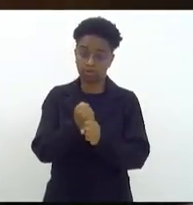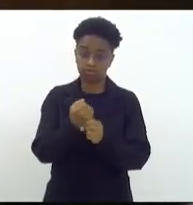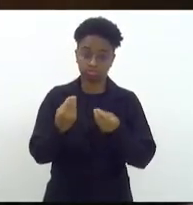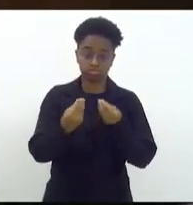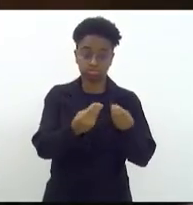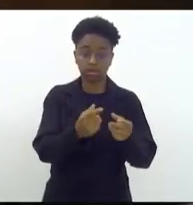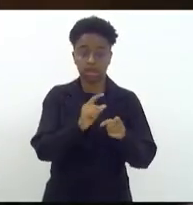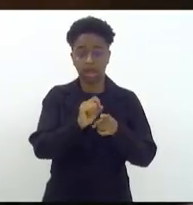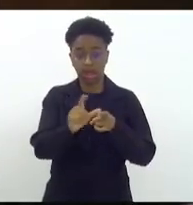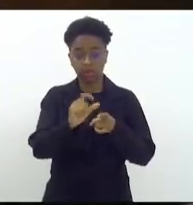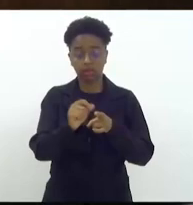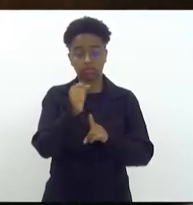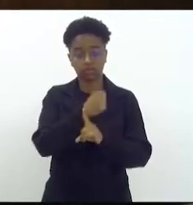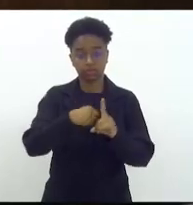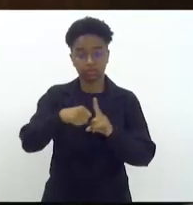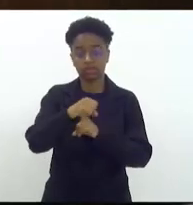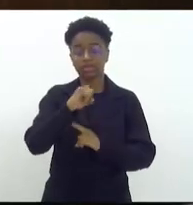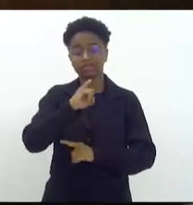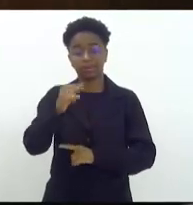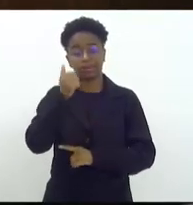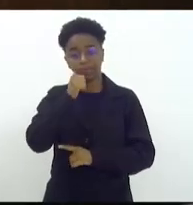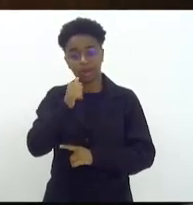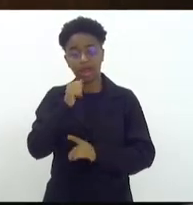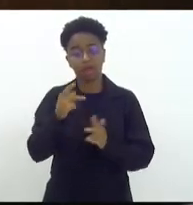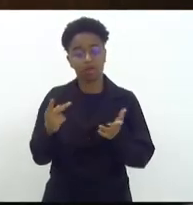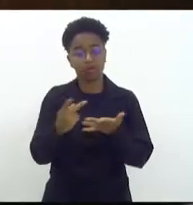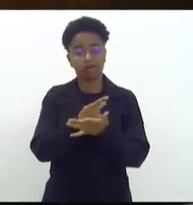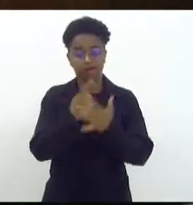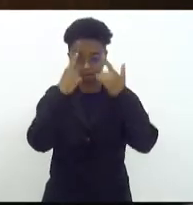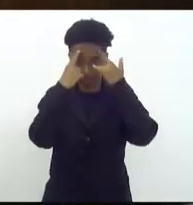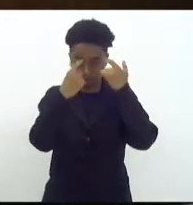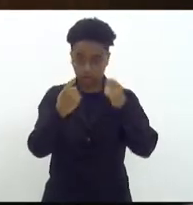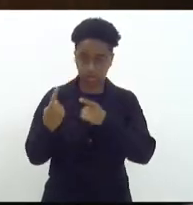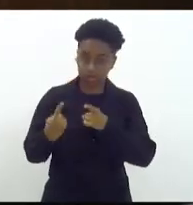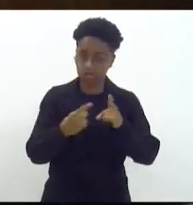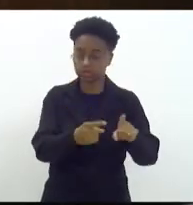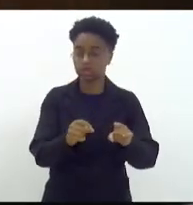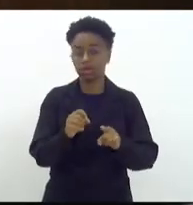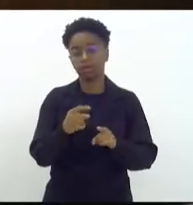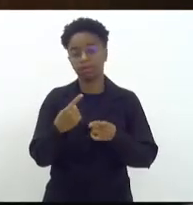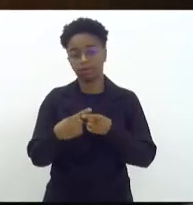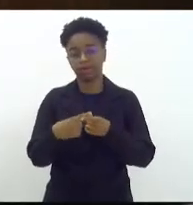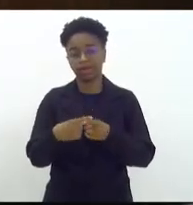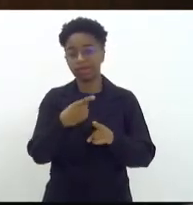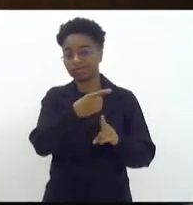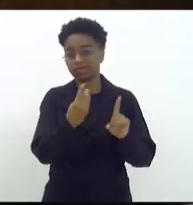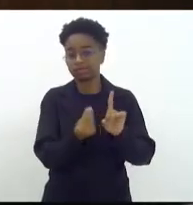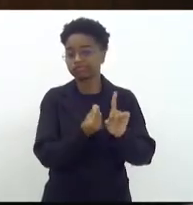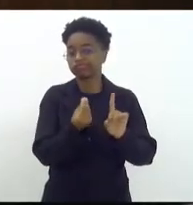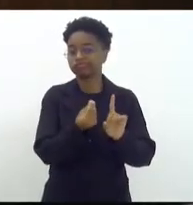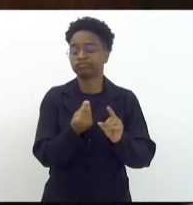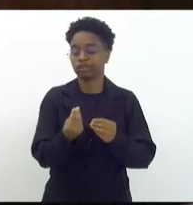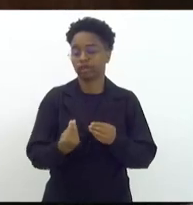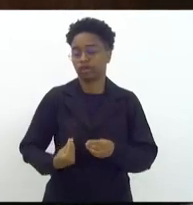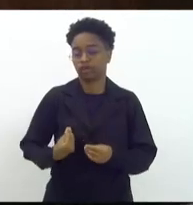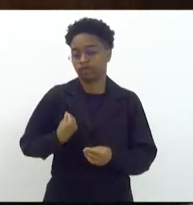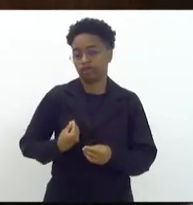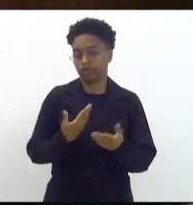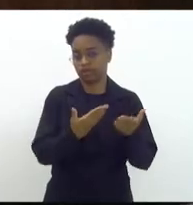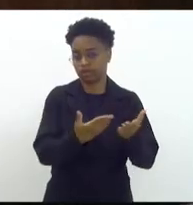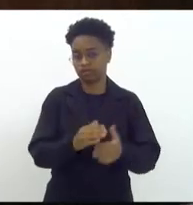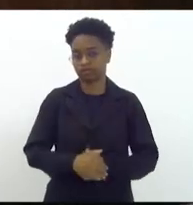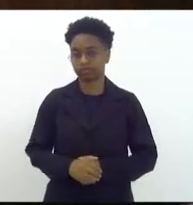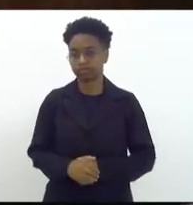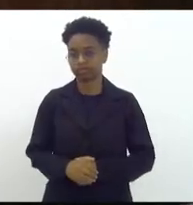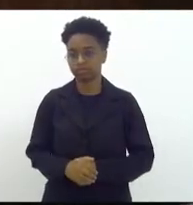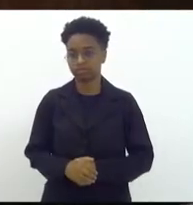social para as mulheres vítimas de violência onde está caracterizada a vulnerabilidade dessas mulheres. Você